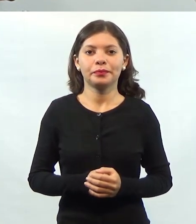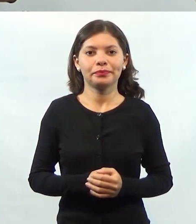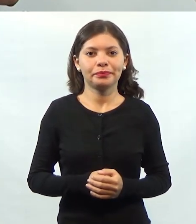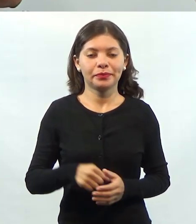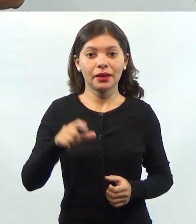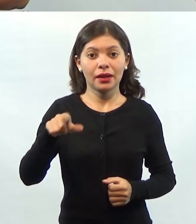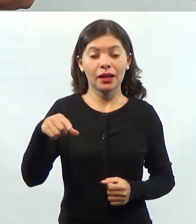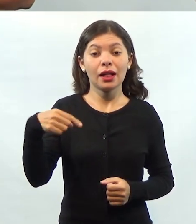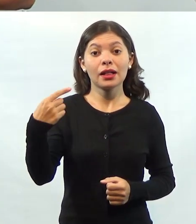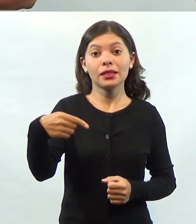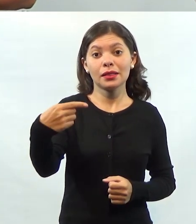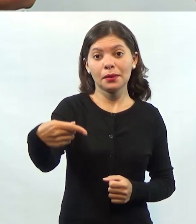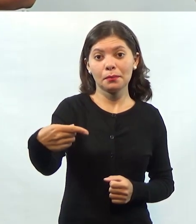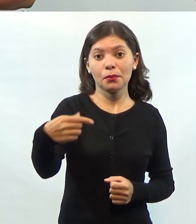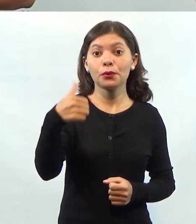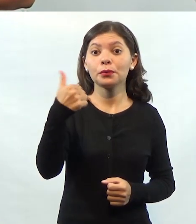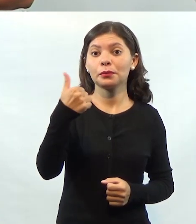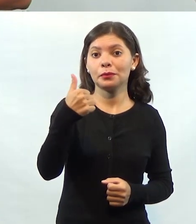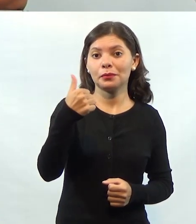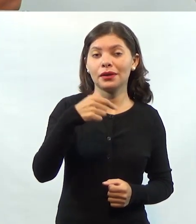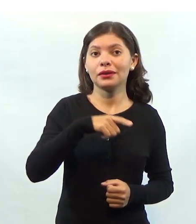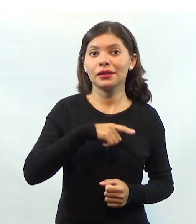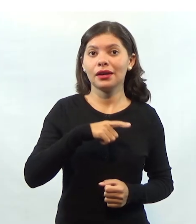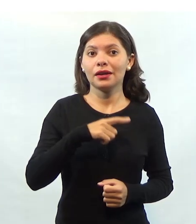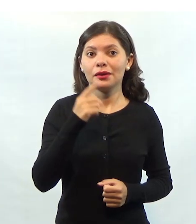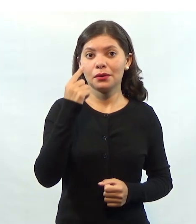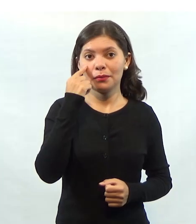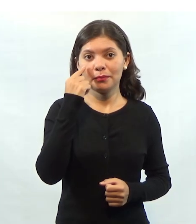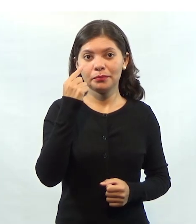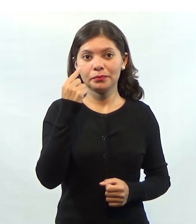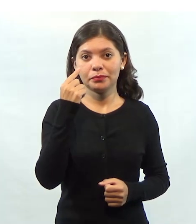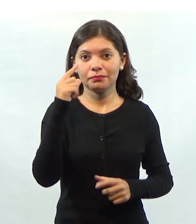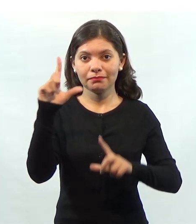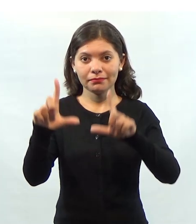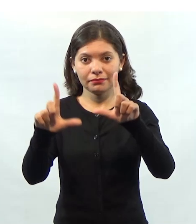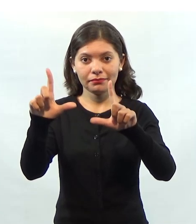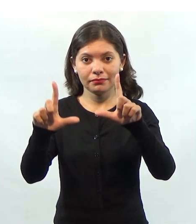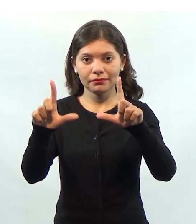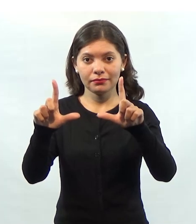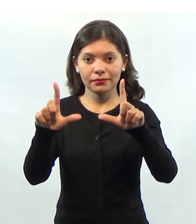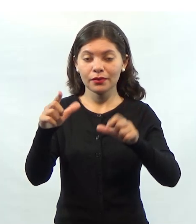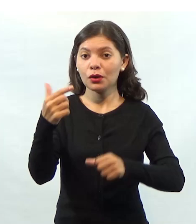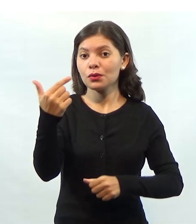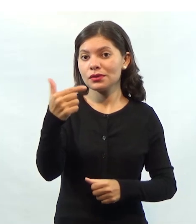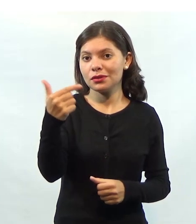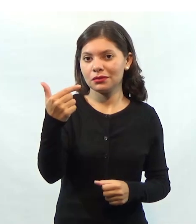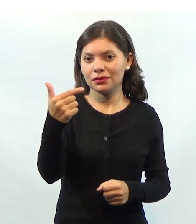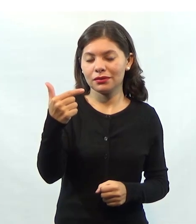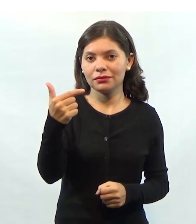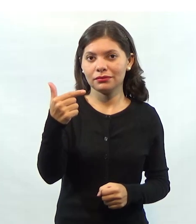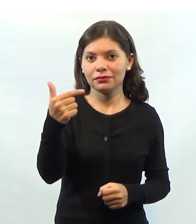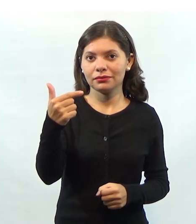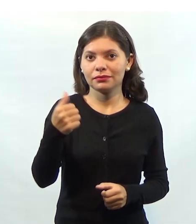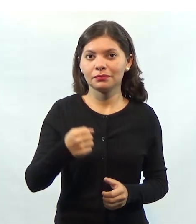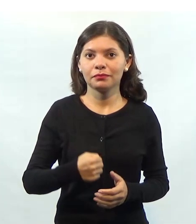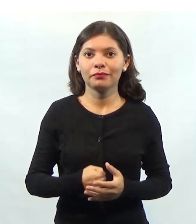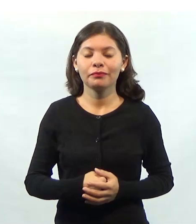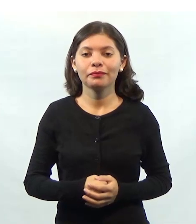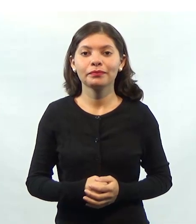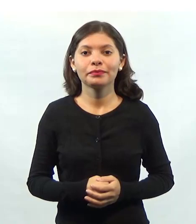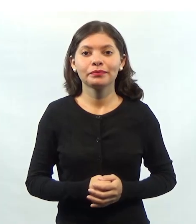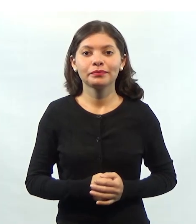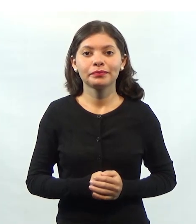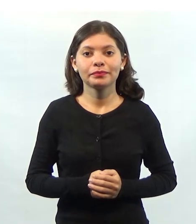Depois do setor primário, nós temos o setor secundário. O